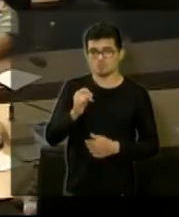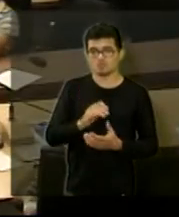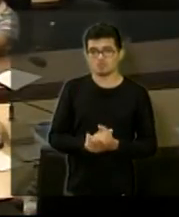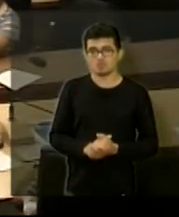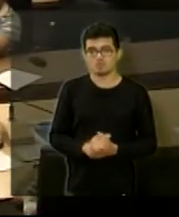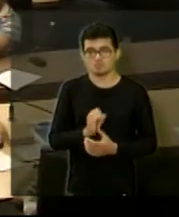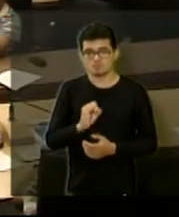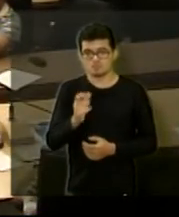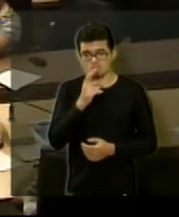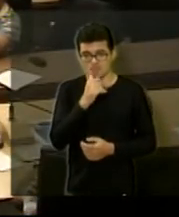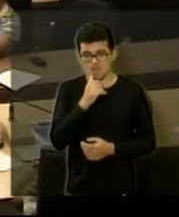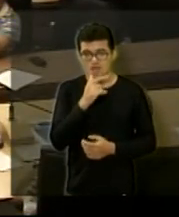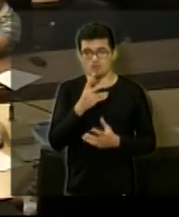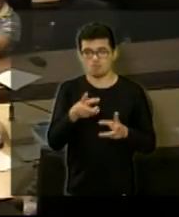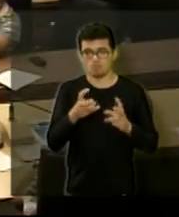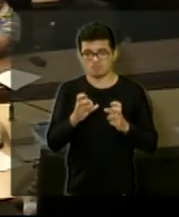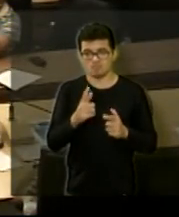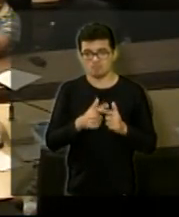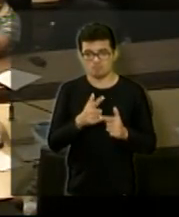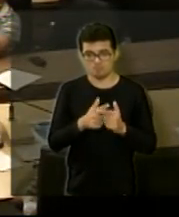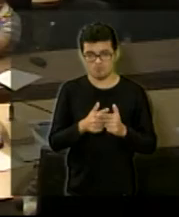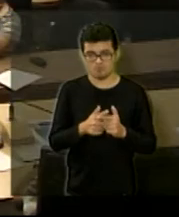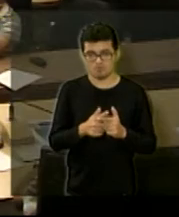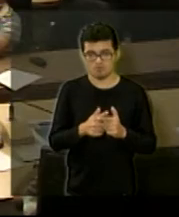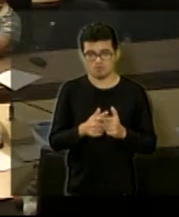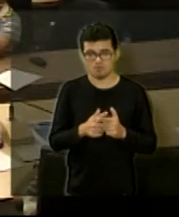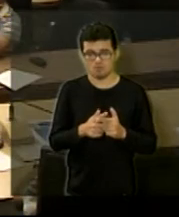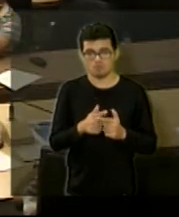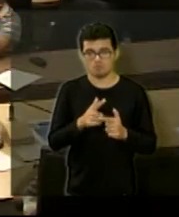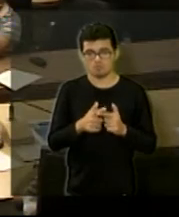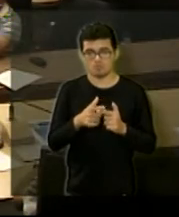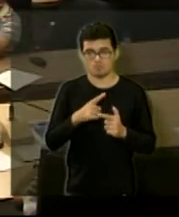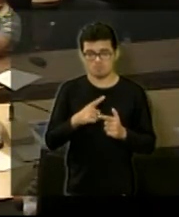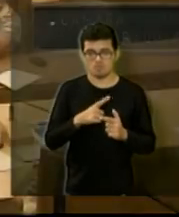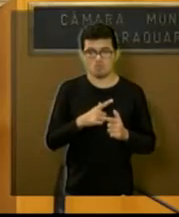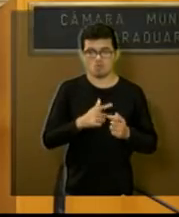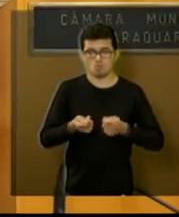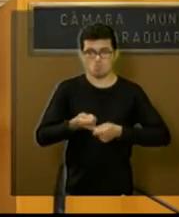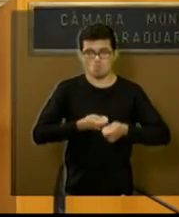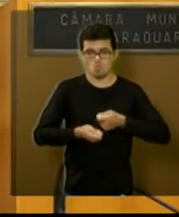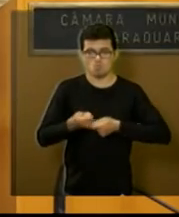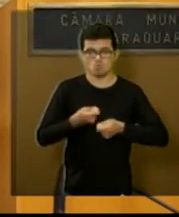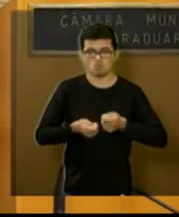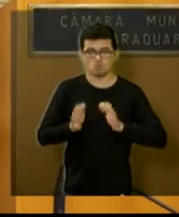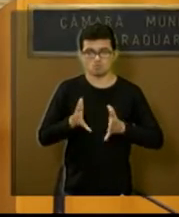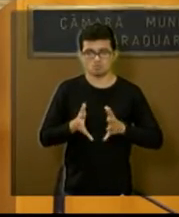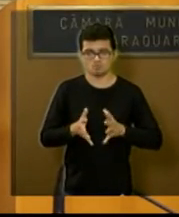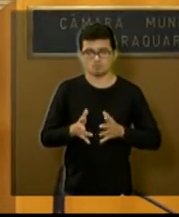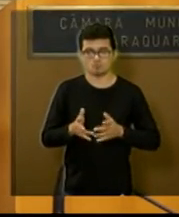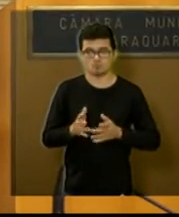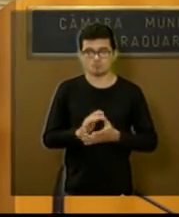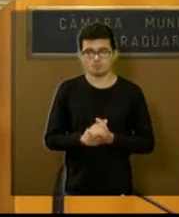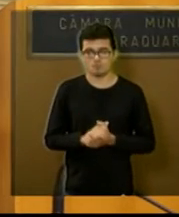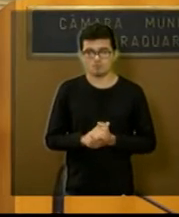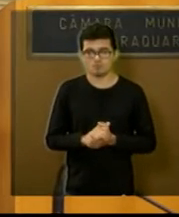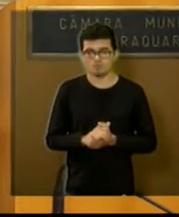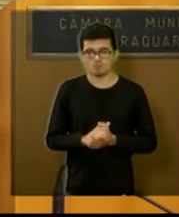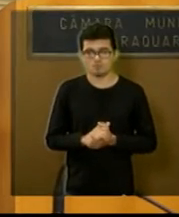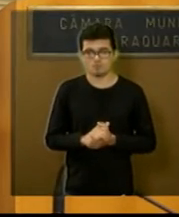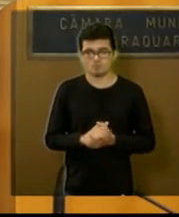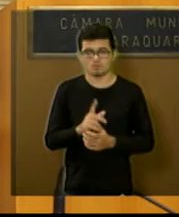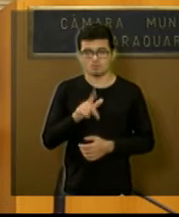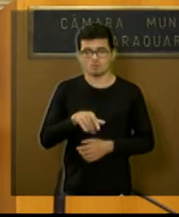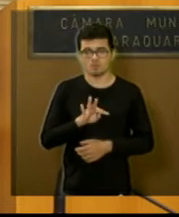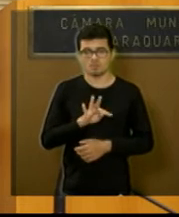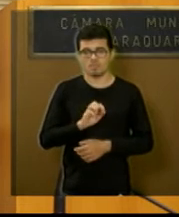água percebe por quê vai perceber na porque a gente tem todo um controle já isso tem pela telemetria estava fugindo a palavra por